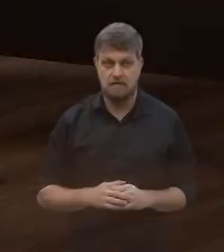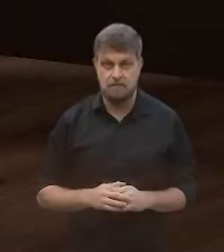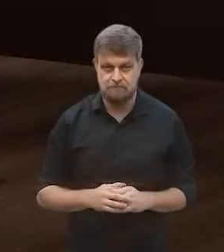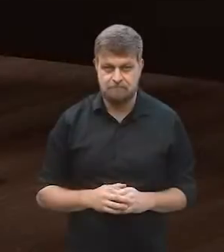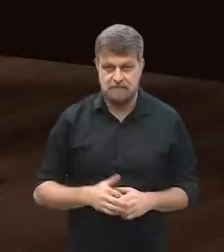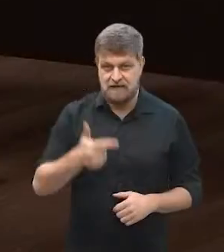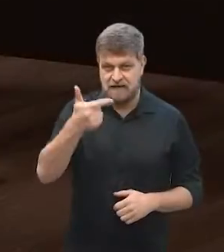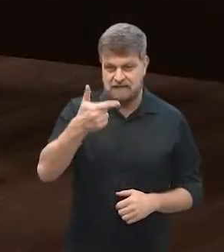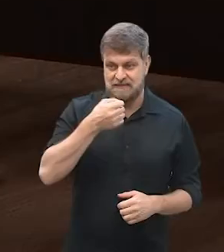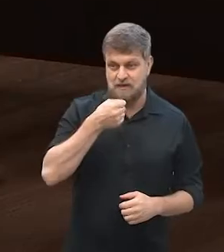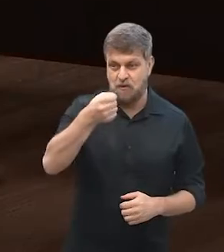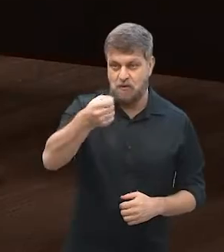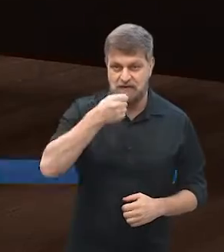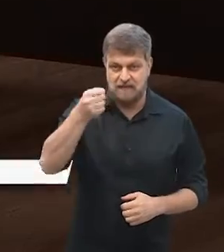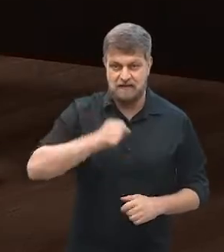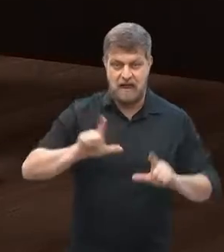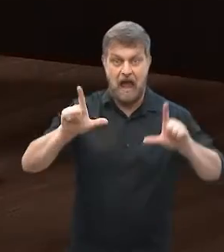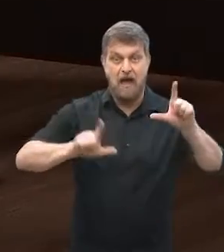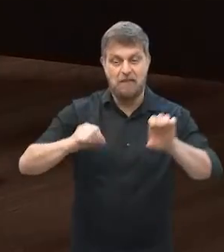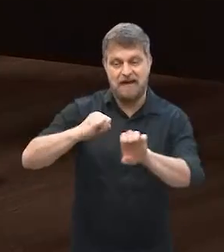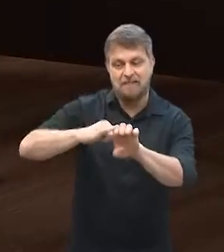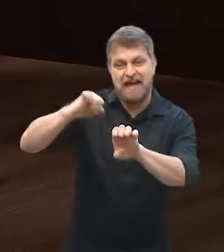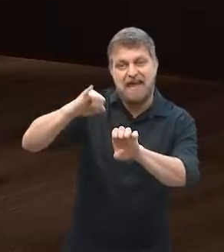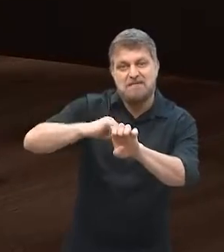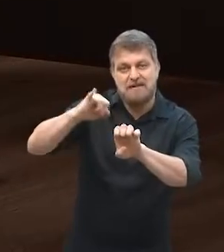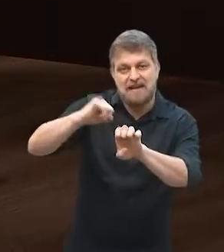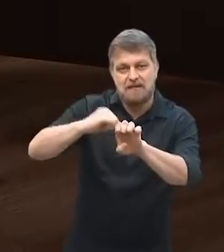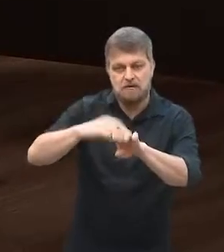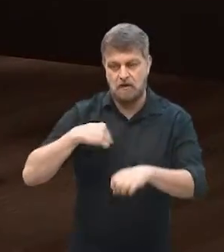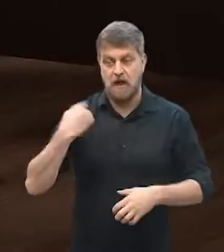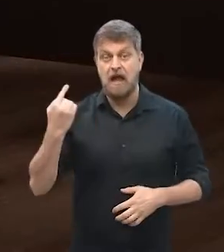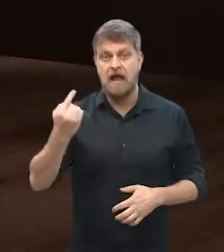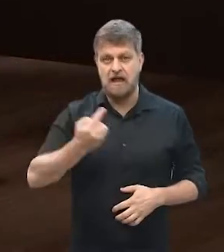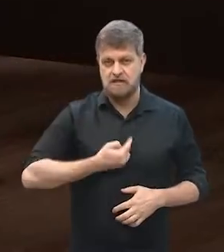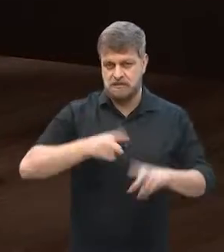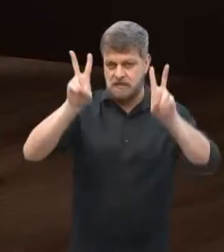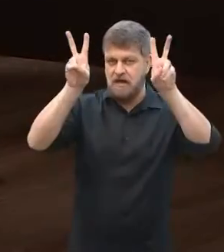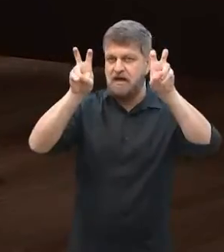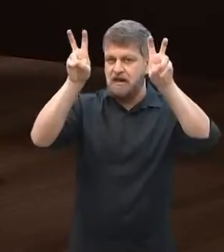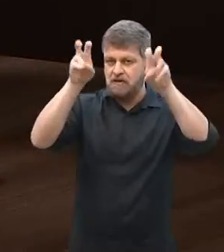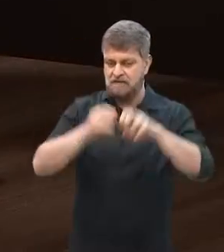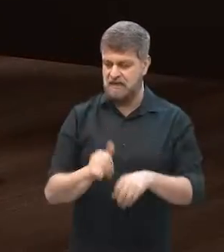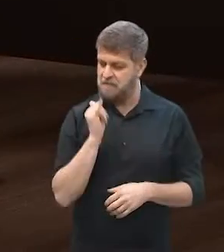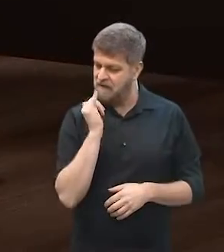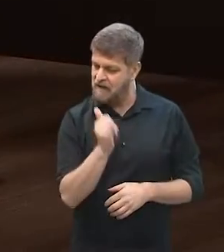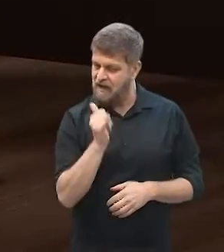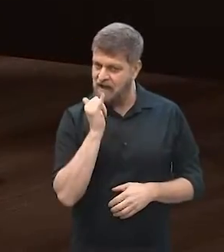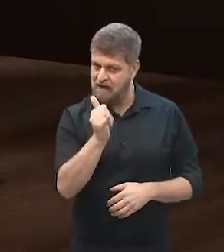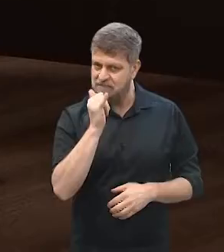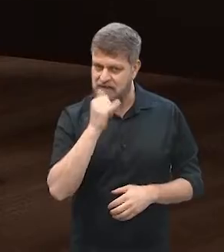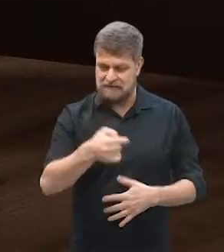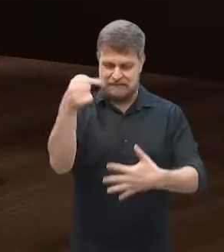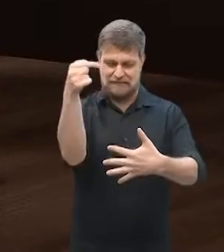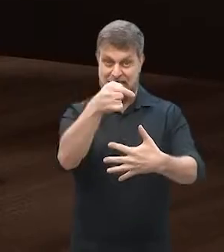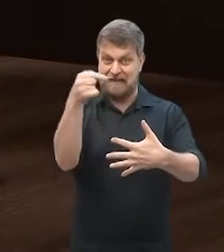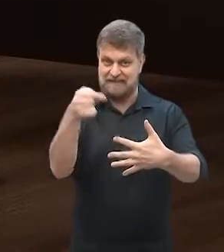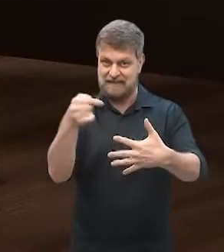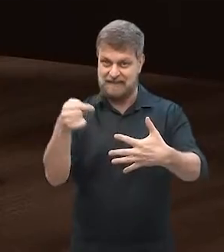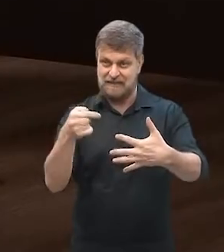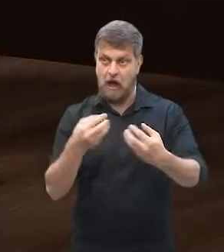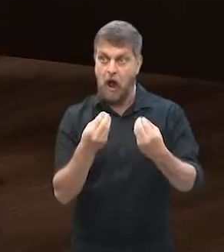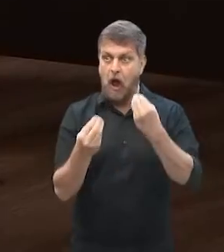Segundo bloco do ser empreendedor e a gente continua falando, é óbvio, sempre dessas questões de